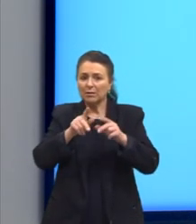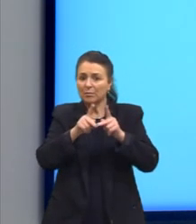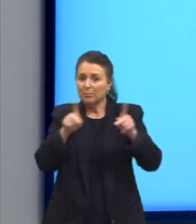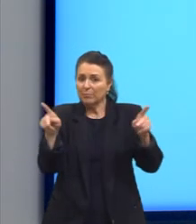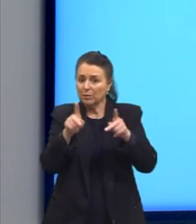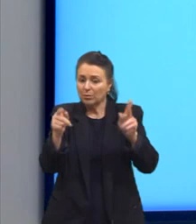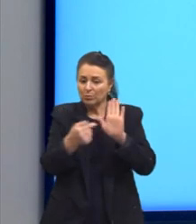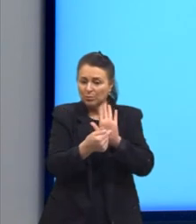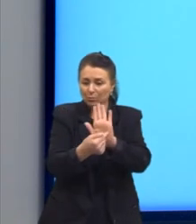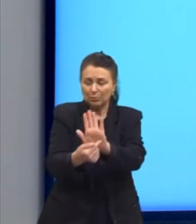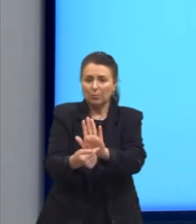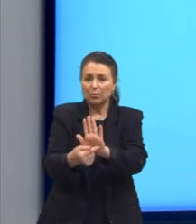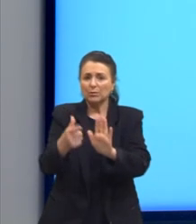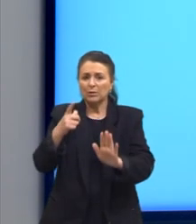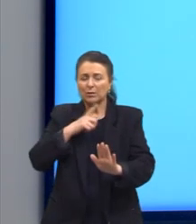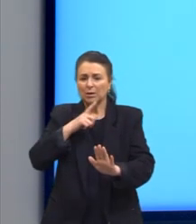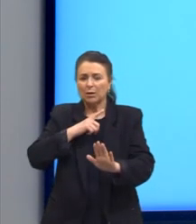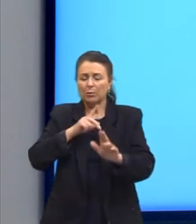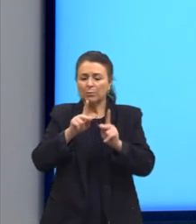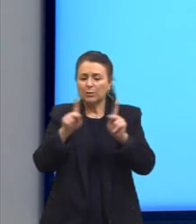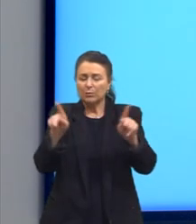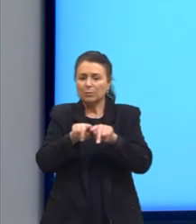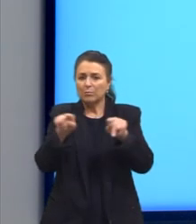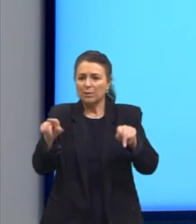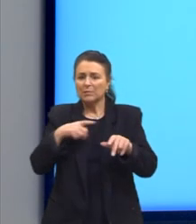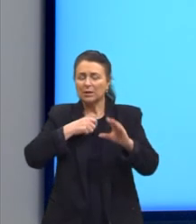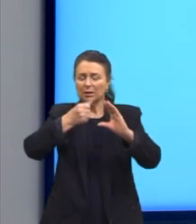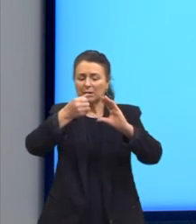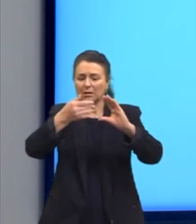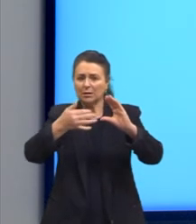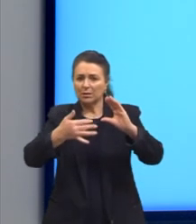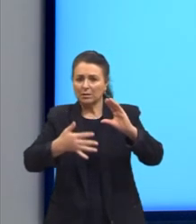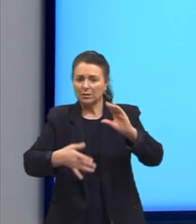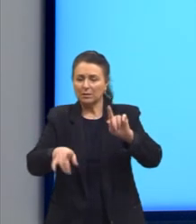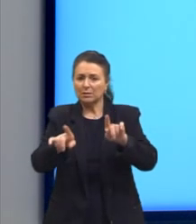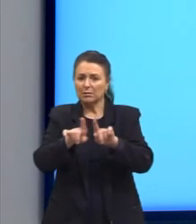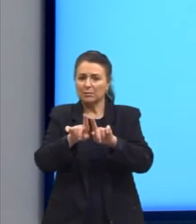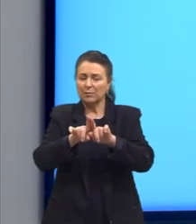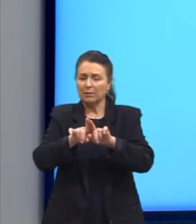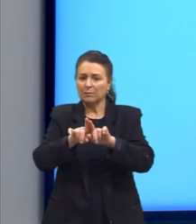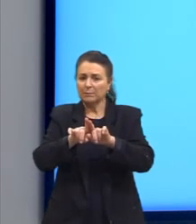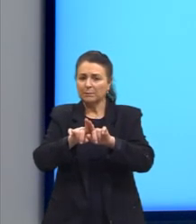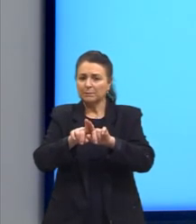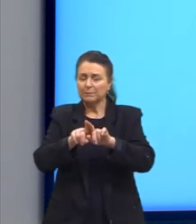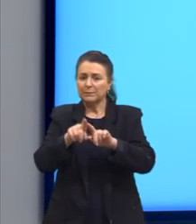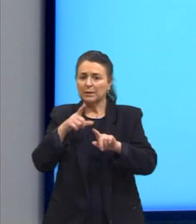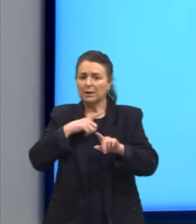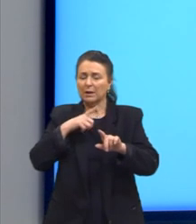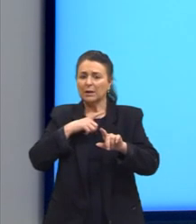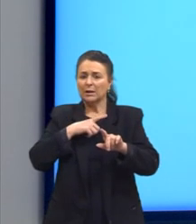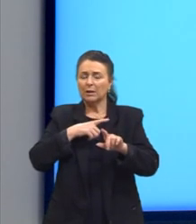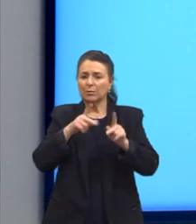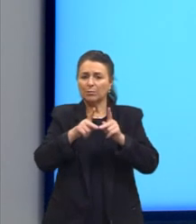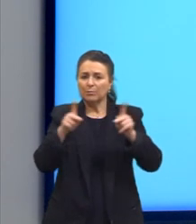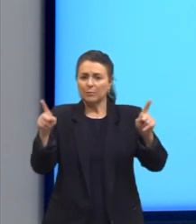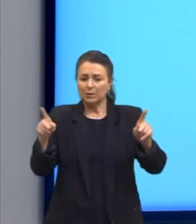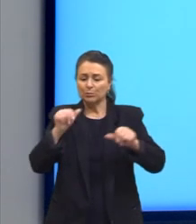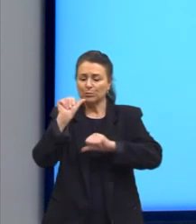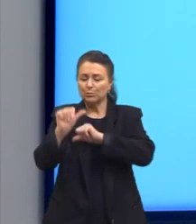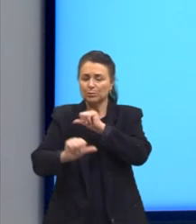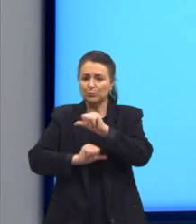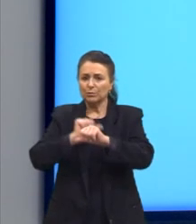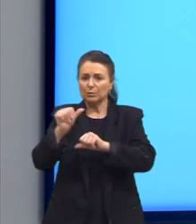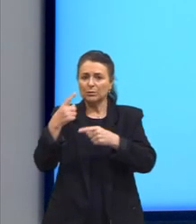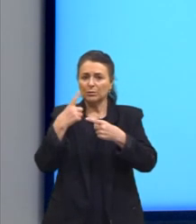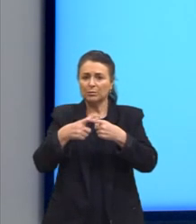Que ainda é tratado como um período, mas nós temos características para tentar sustentá-la como. Então, ele é considerado um período de transição,